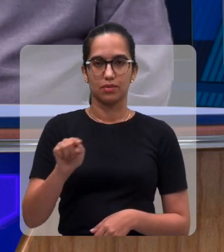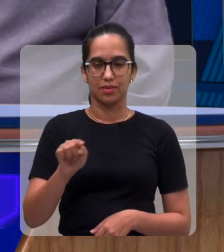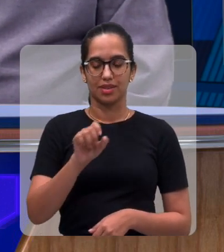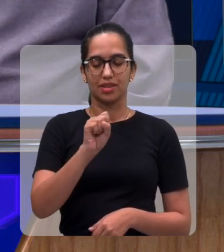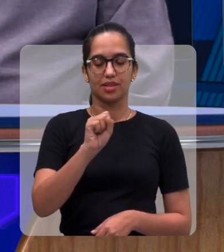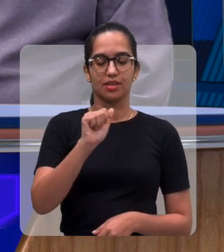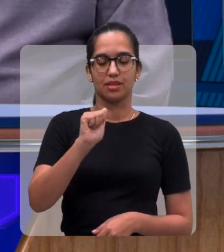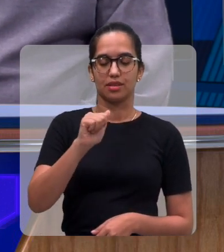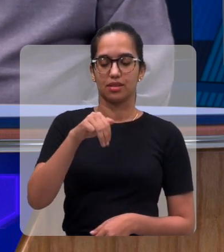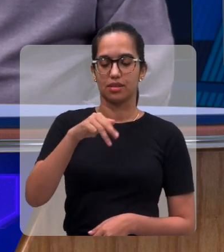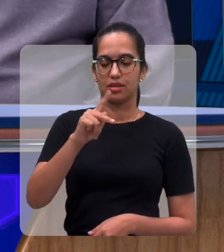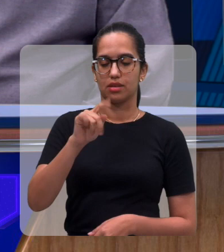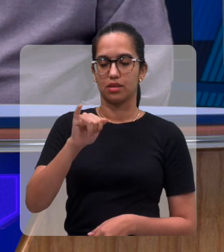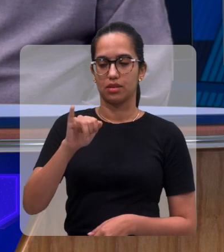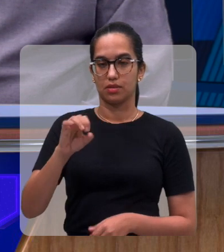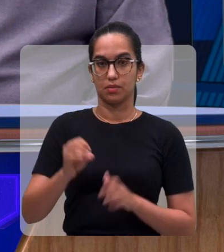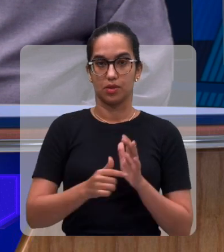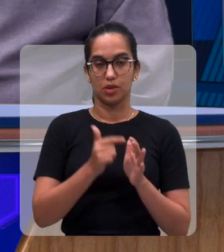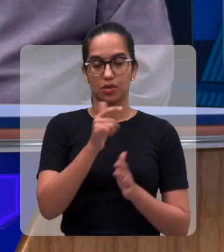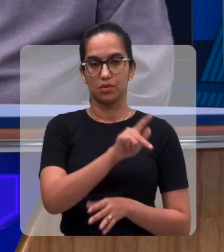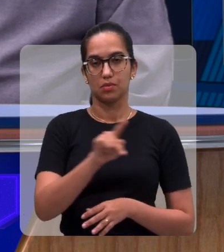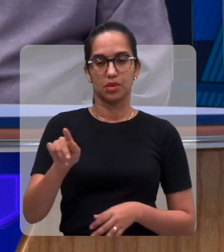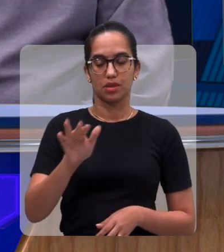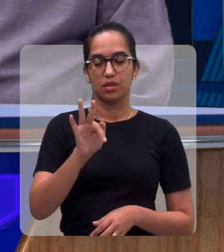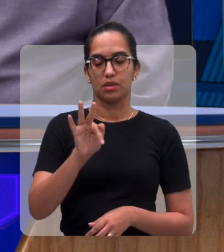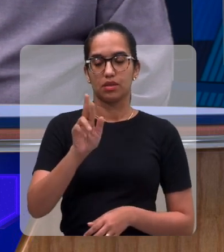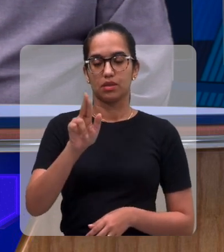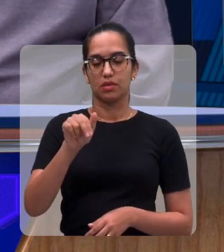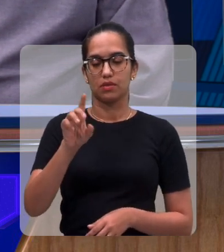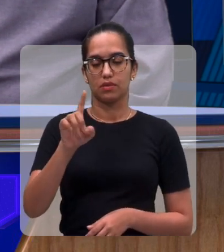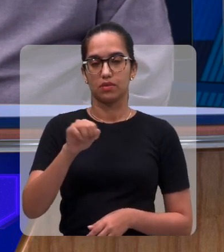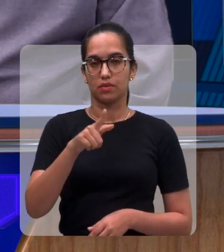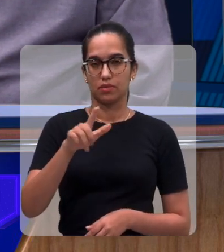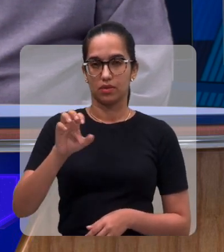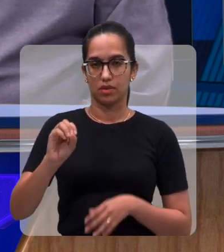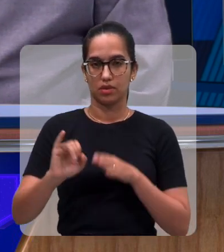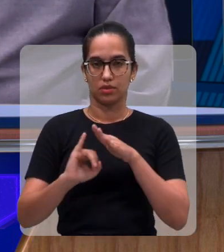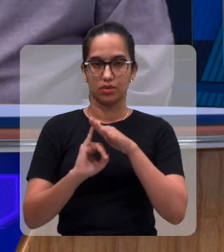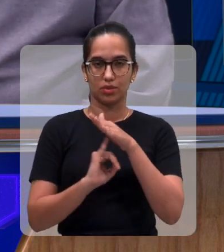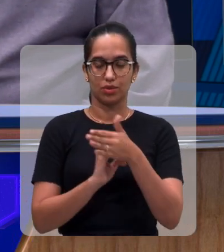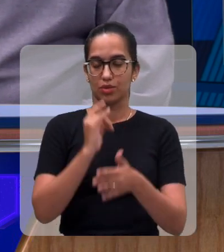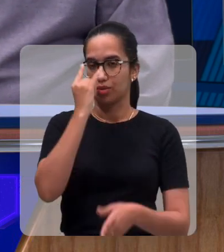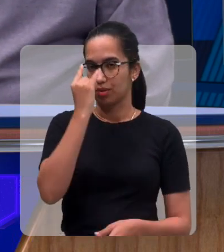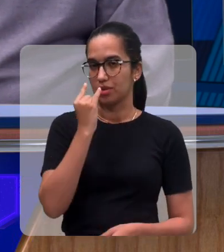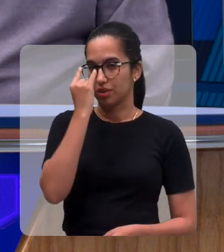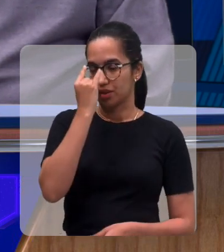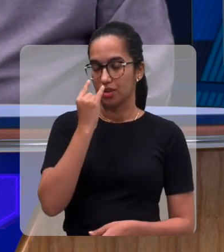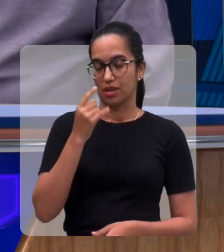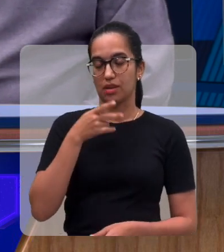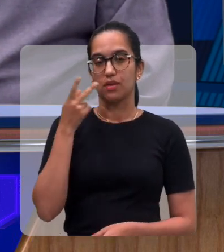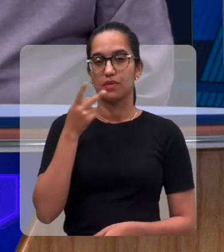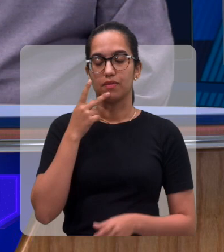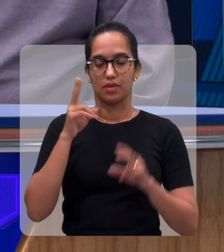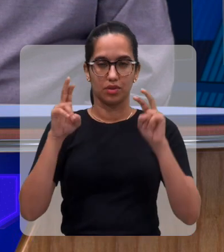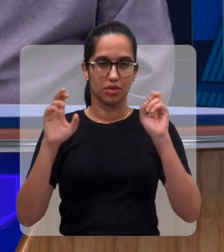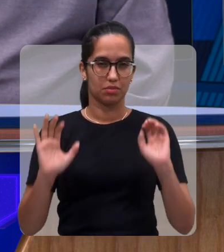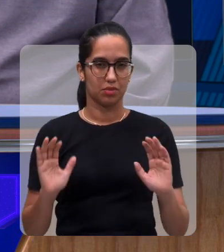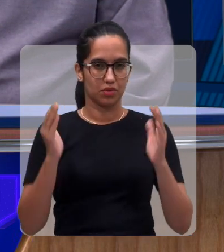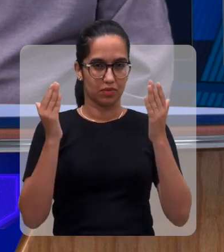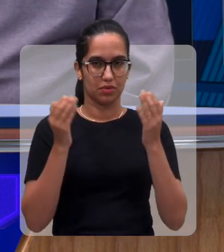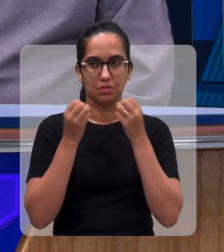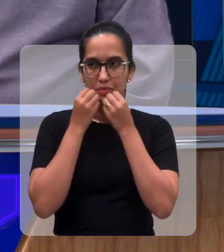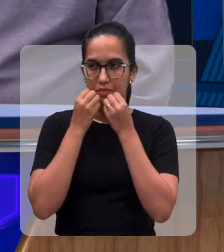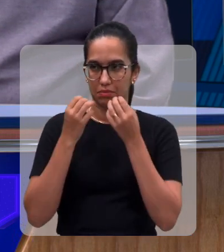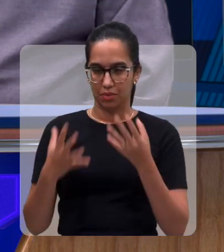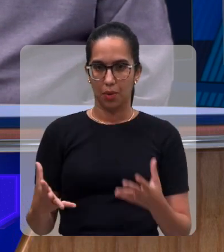Luiz Sampaio que é o vice-presidente da Fundação de Entidade de Cegos e falando aqui sobre o festival. O festival é